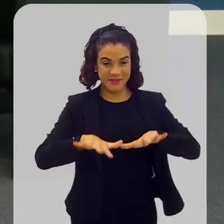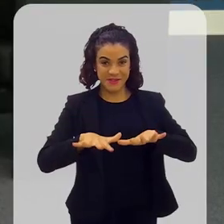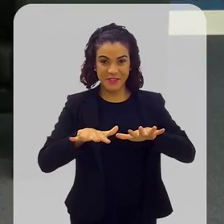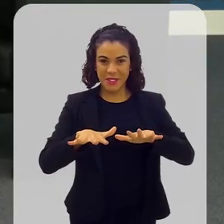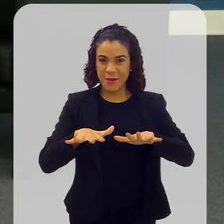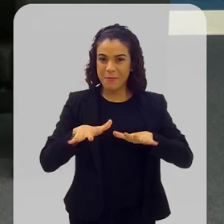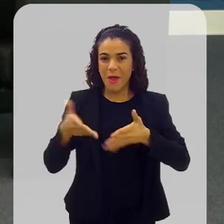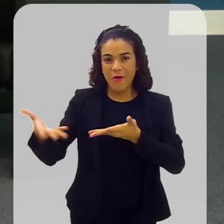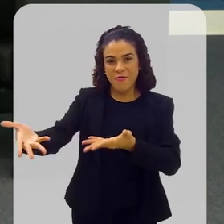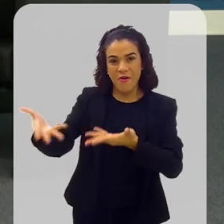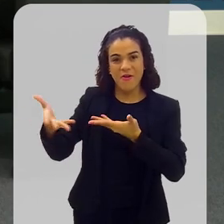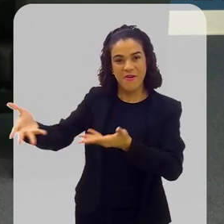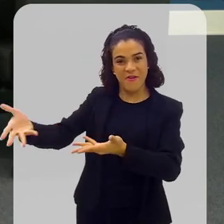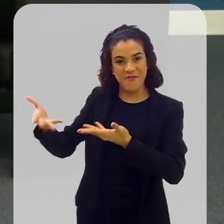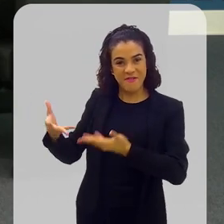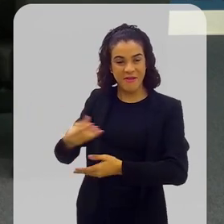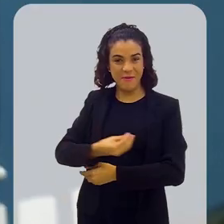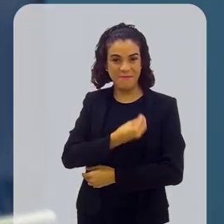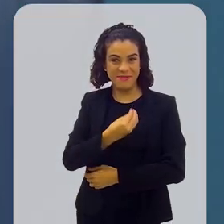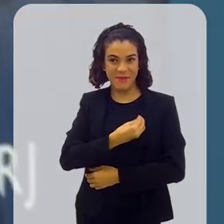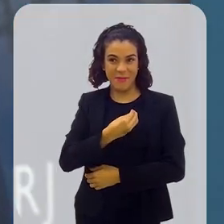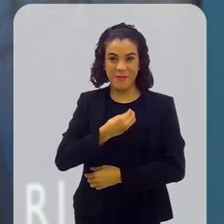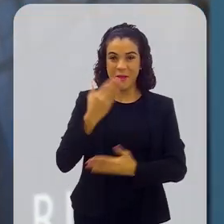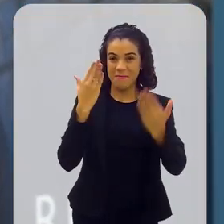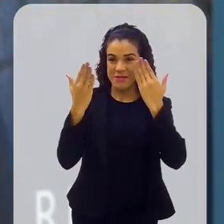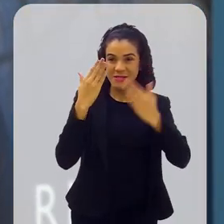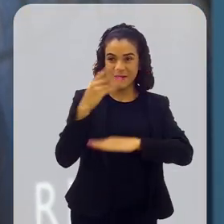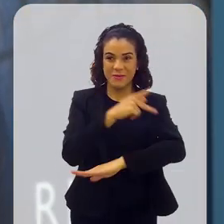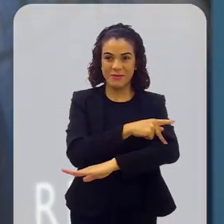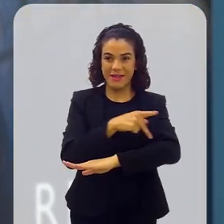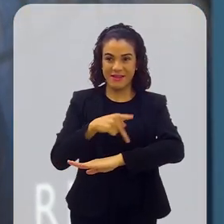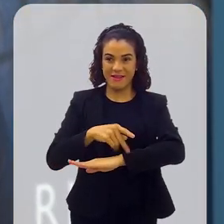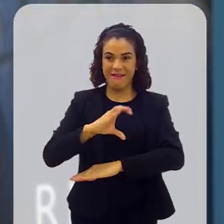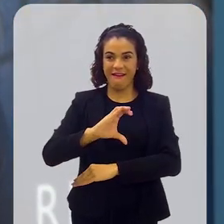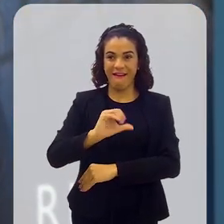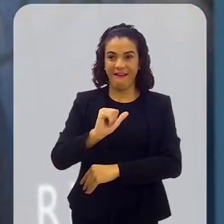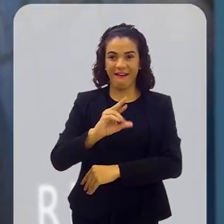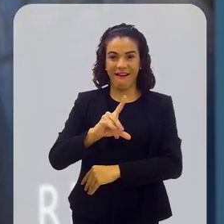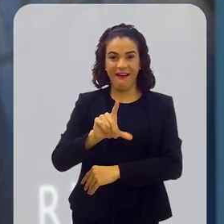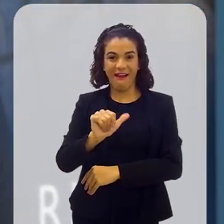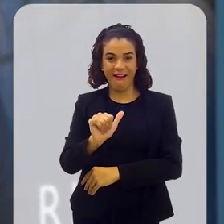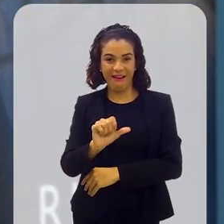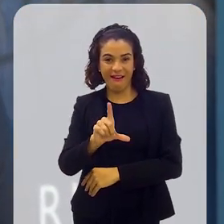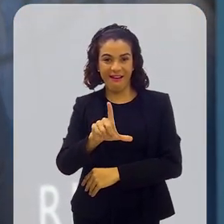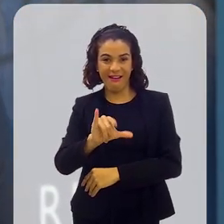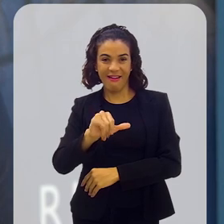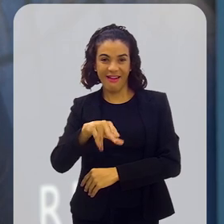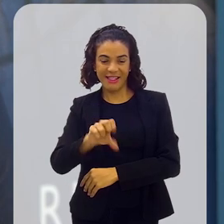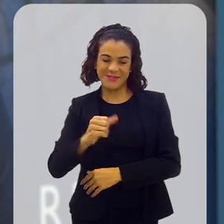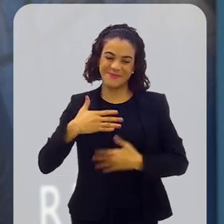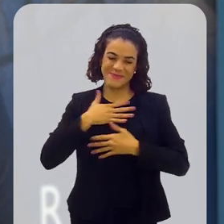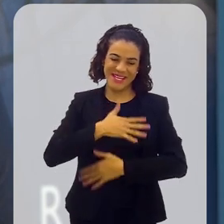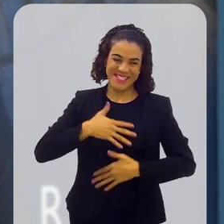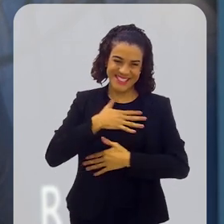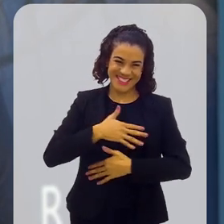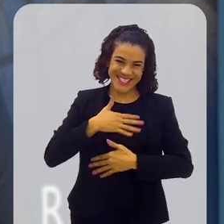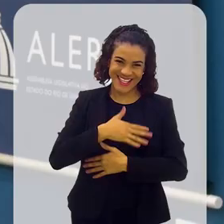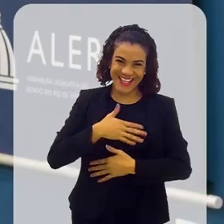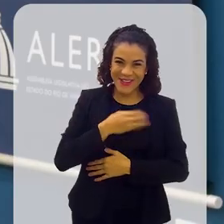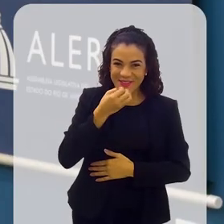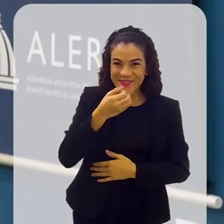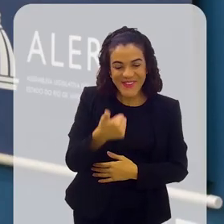e para essa entrevista eu vou contar com a participação da psicopedagoga, Carla Lins. Prazer Adriana, tudo bem?